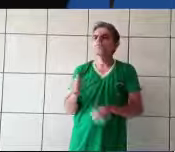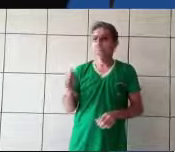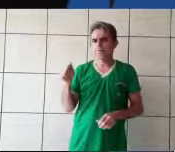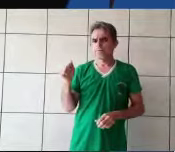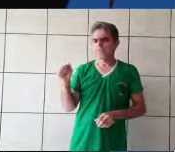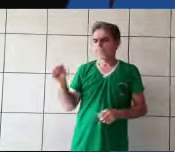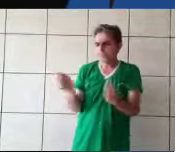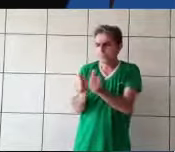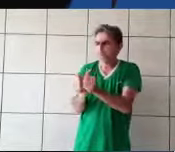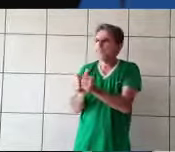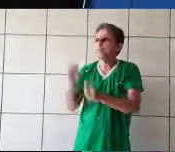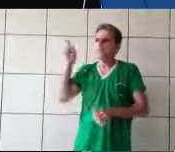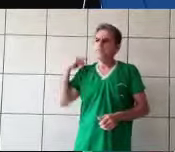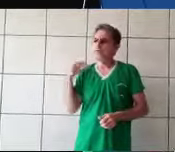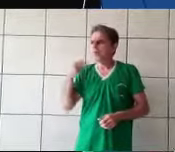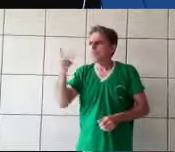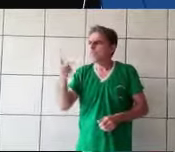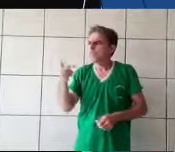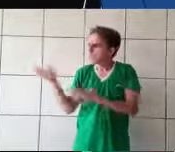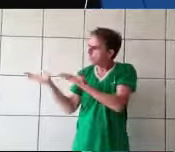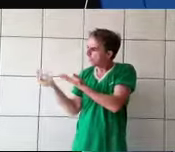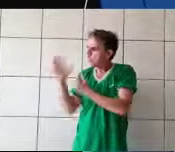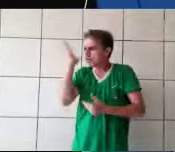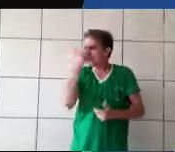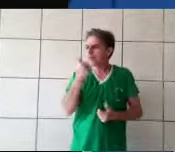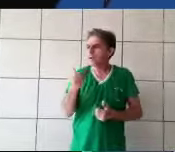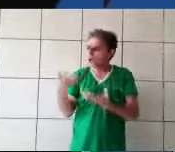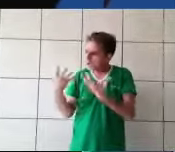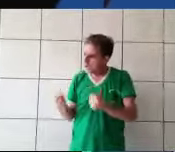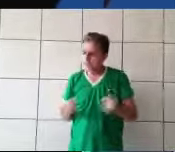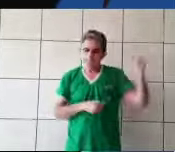Jovem e linda senhorita, gostaria de dançar essa música comigo?